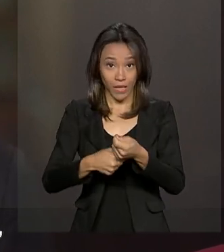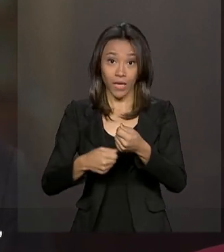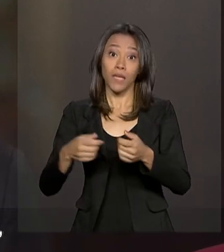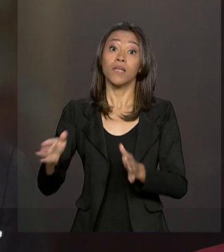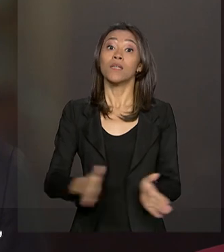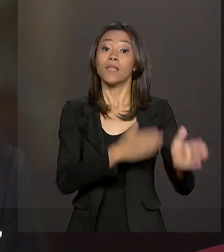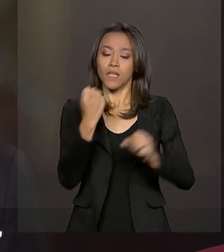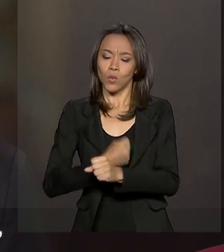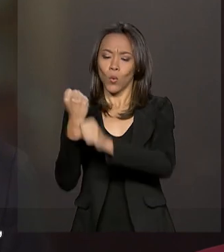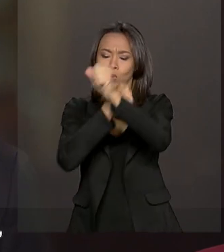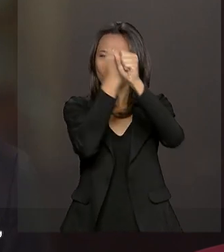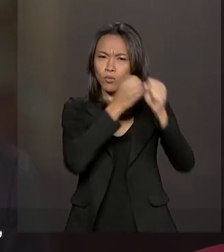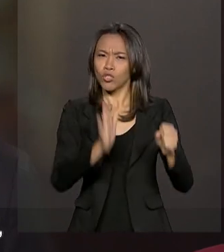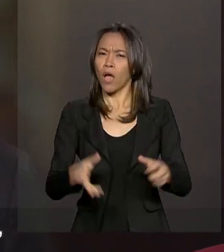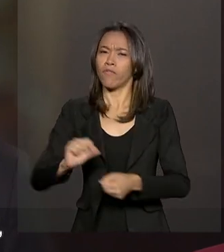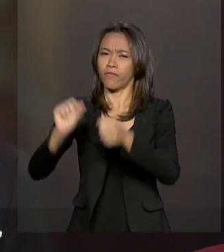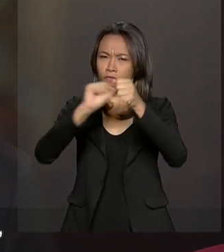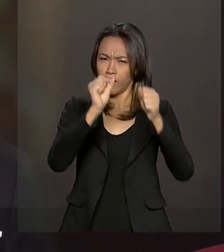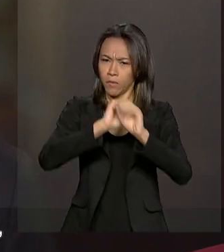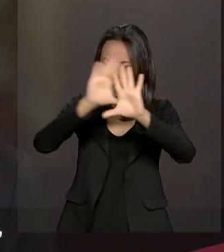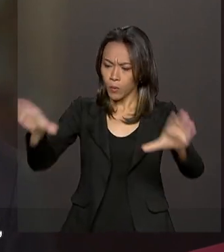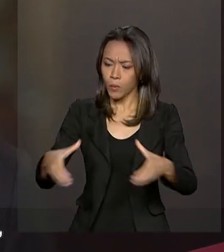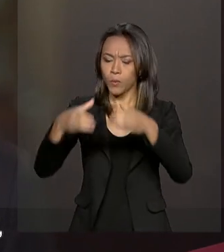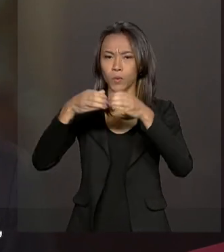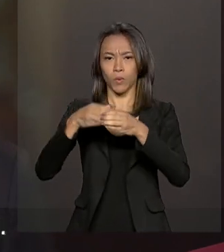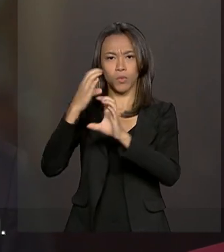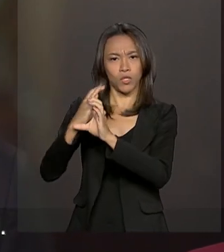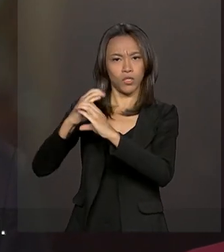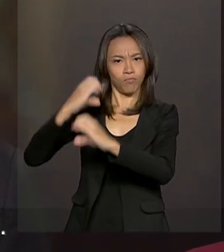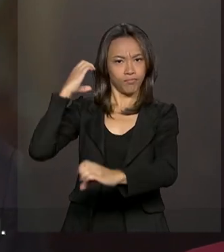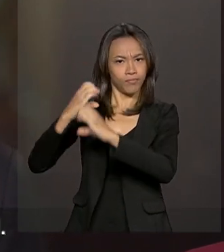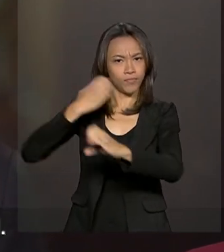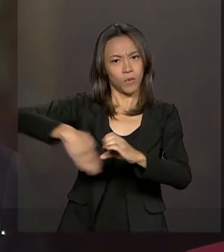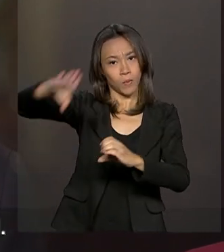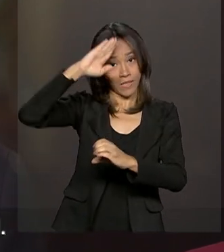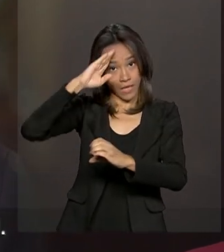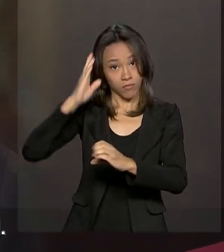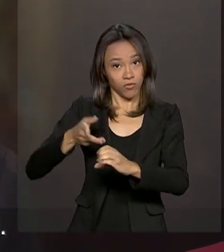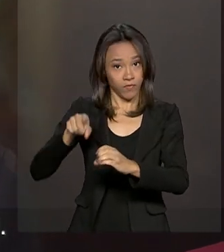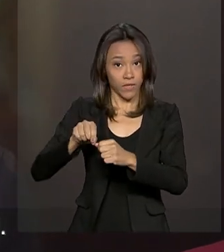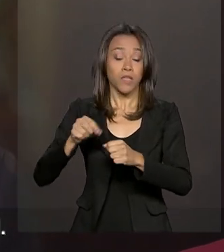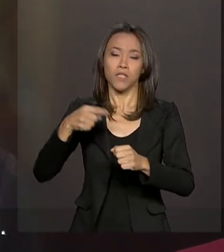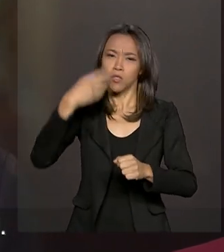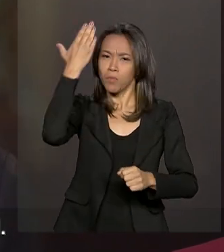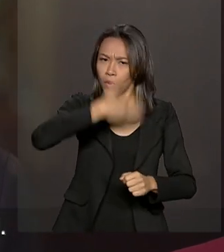pelos batalhões de engenharia do Exército bem demonstram os novos rumos do Brasil.